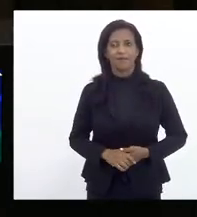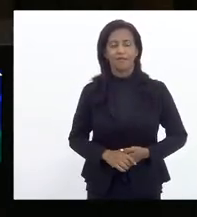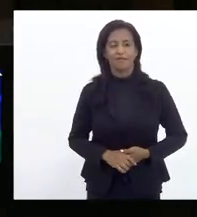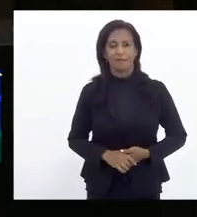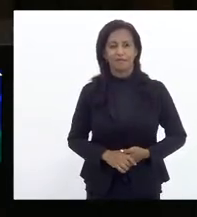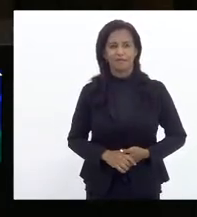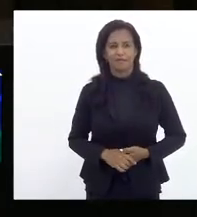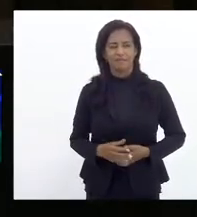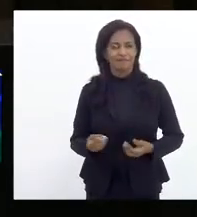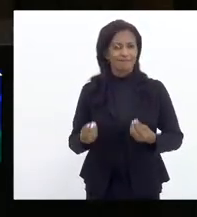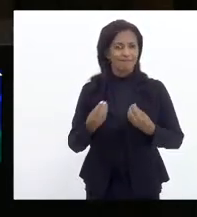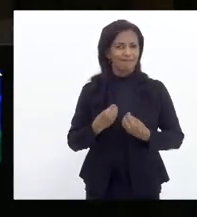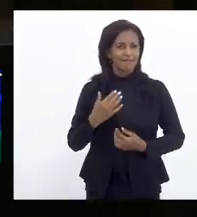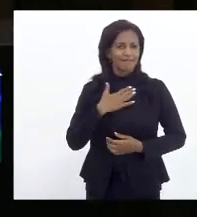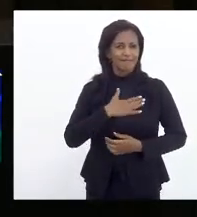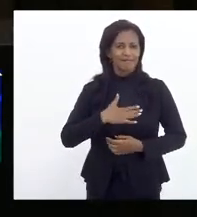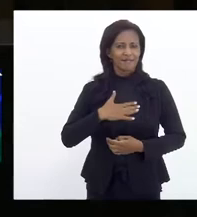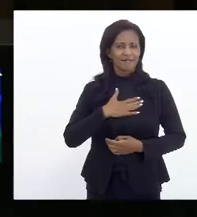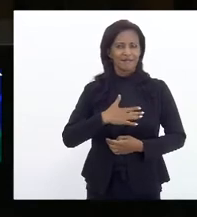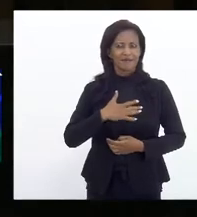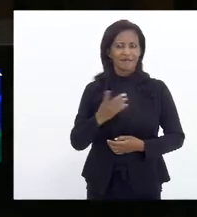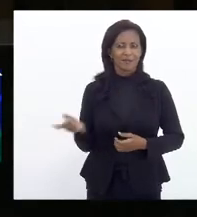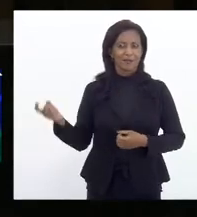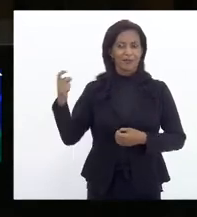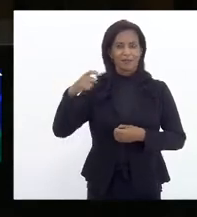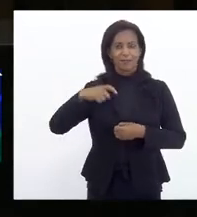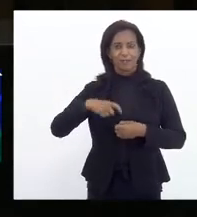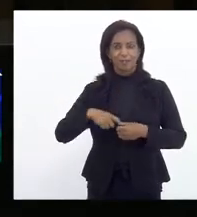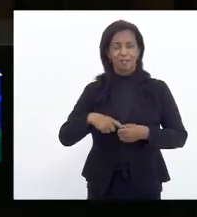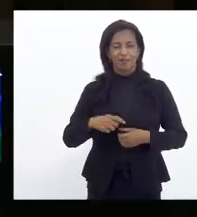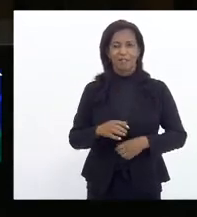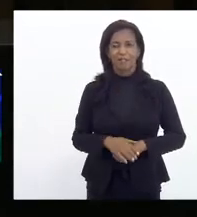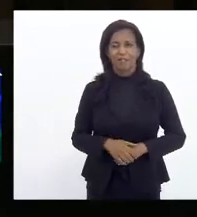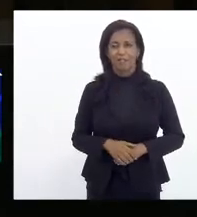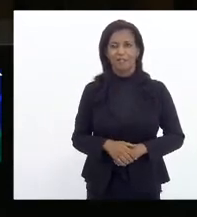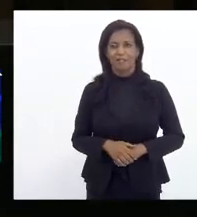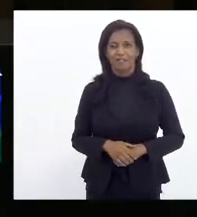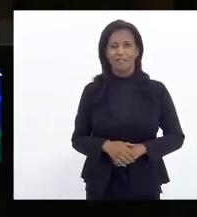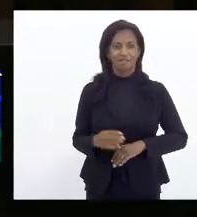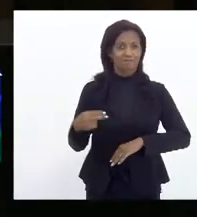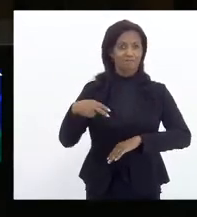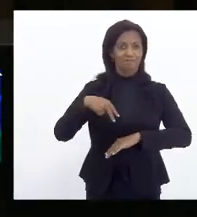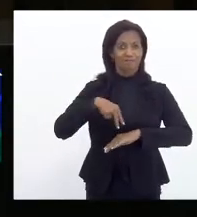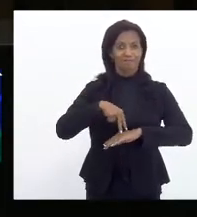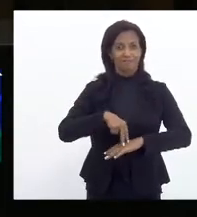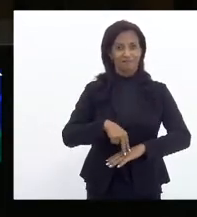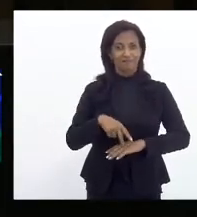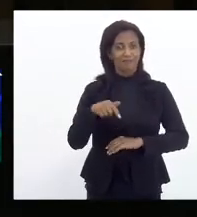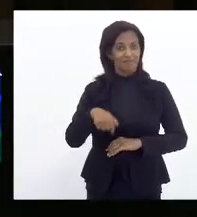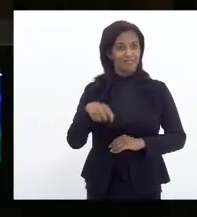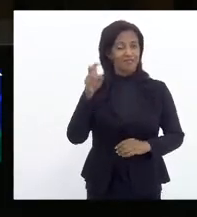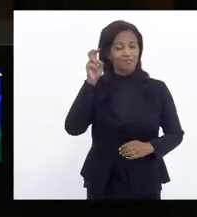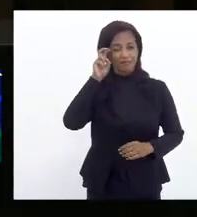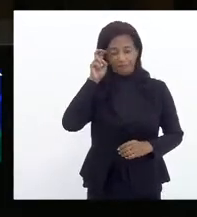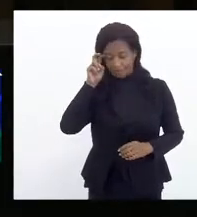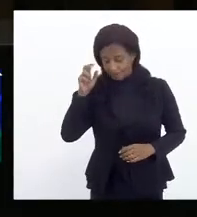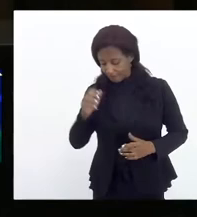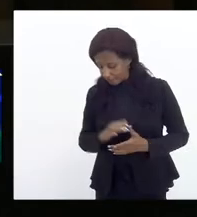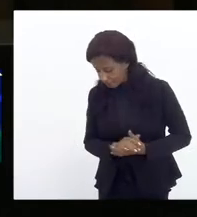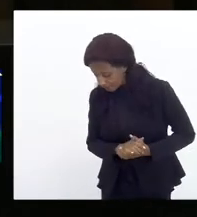Com muita alegria que eu volto então a este plenário nesta quinta-feira,